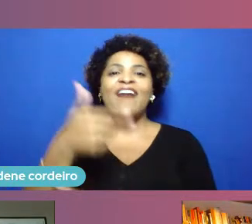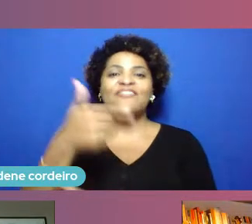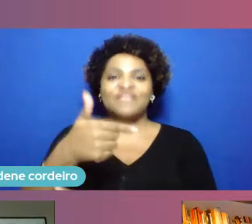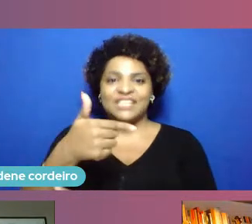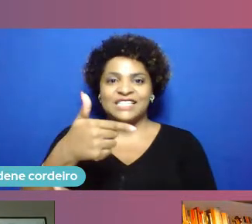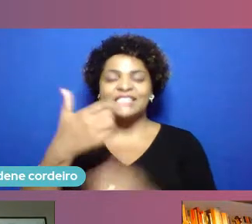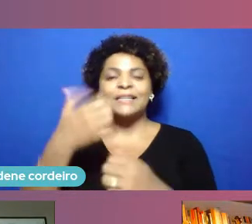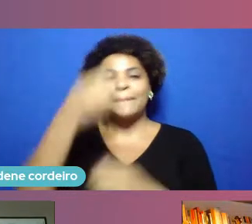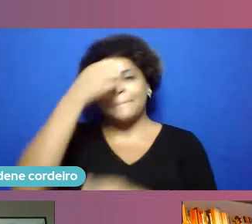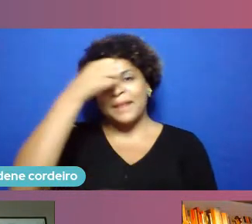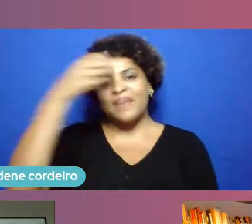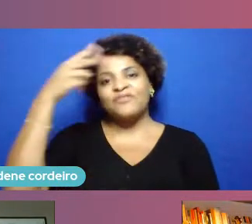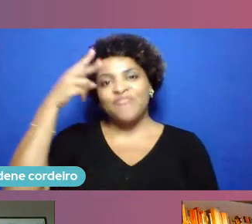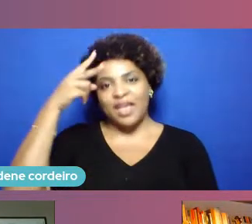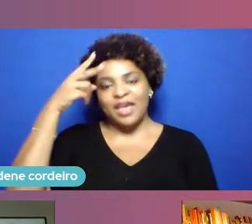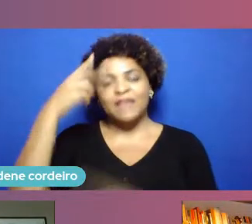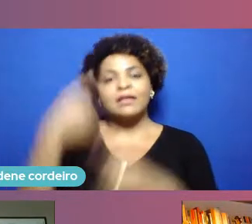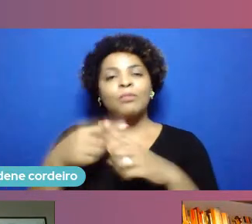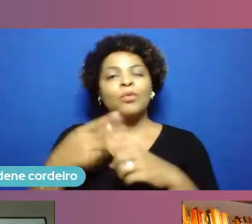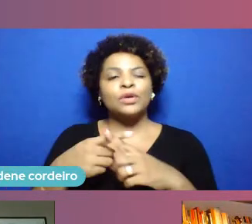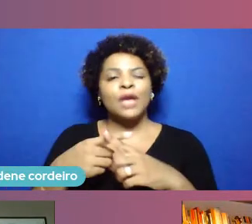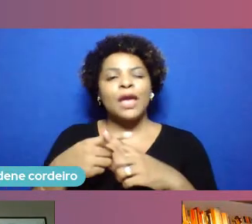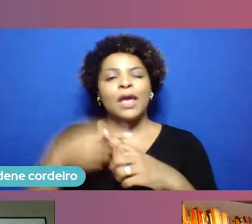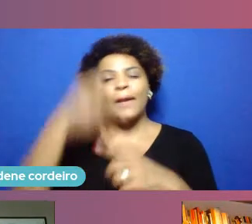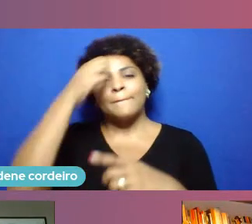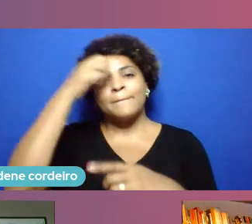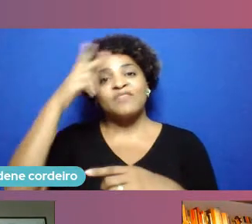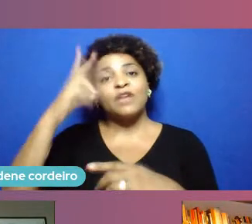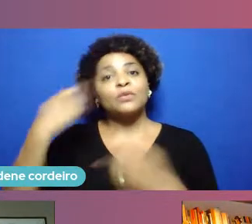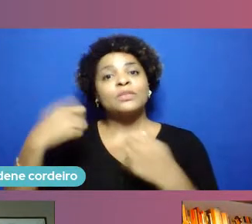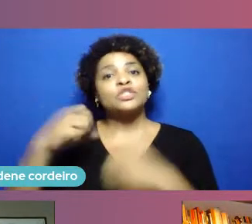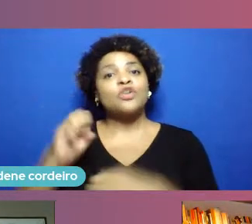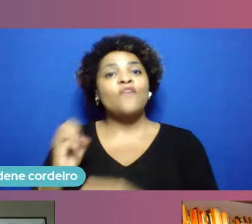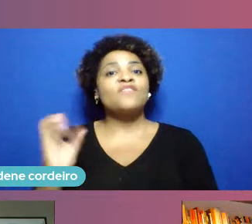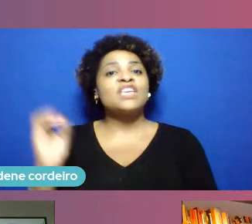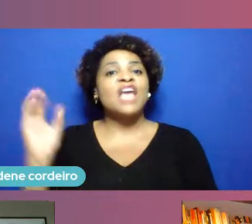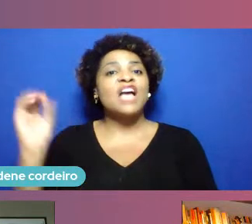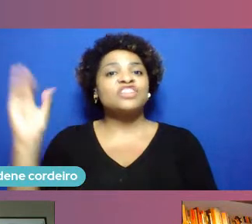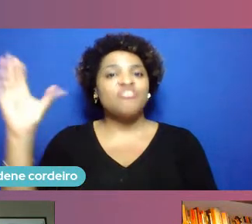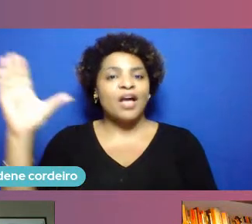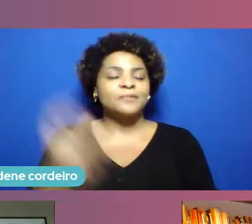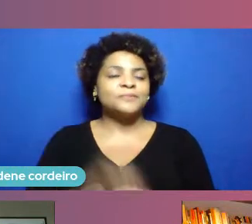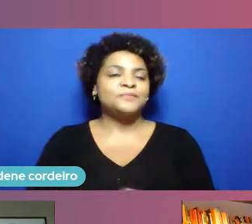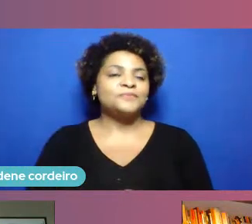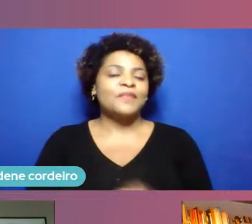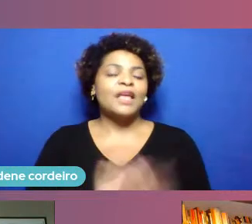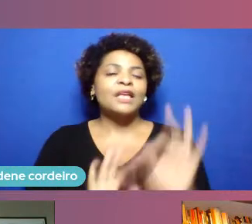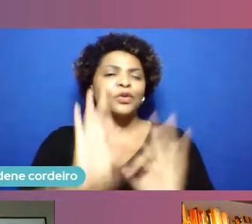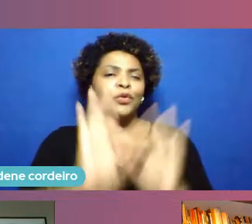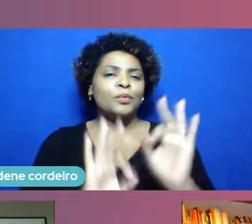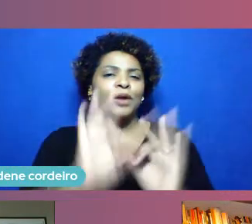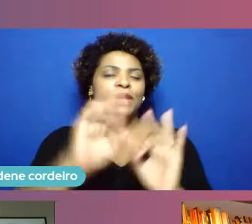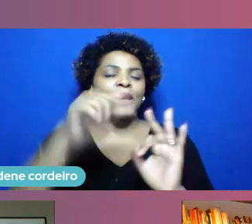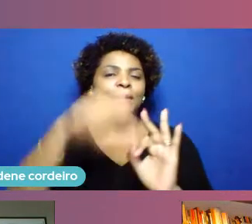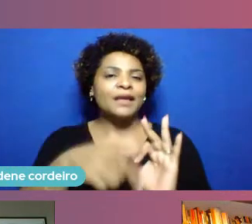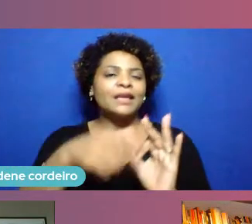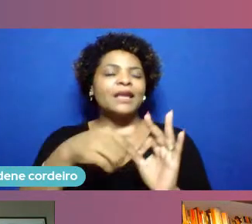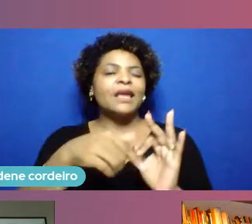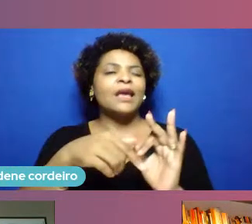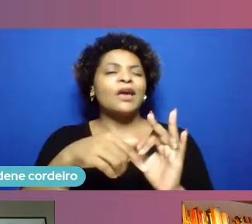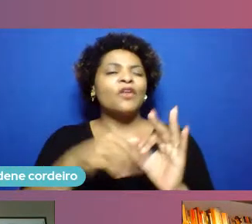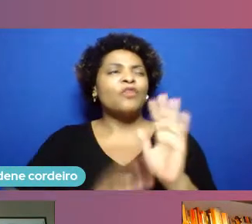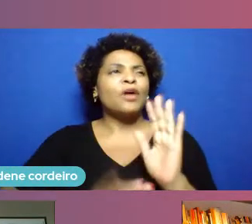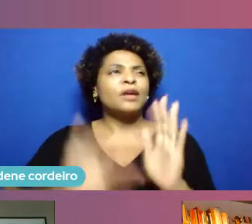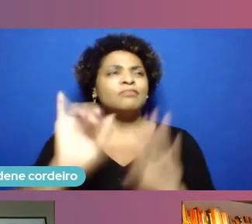fora participando da COP e o programa Crede Pop foi desenhado desde o início para priorizar alguns